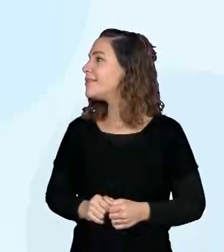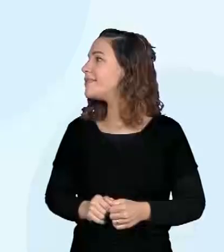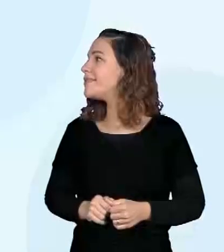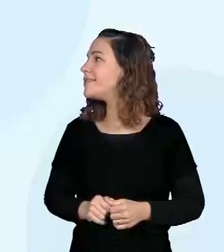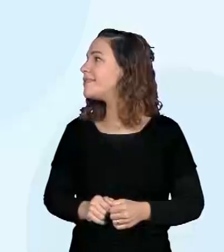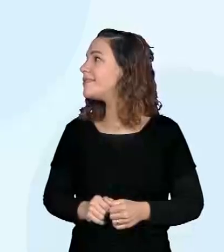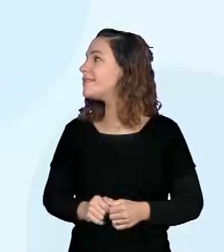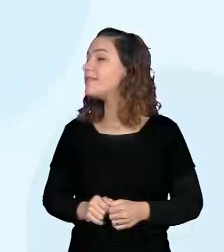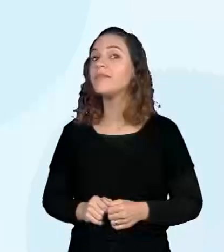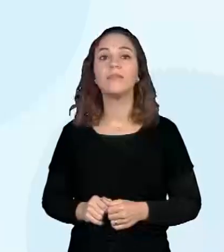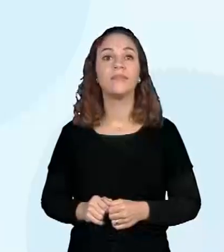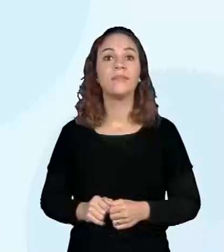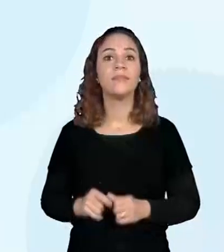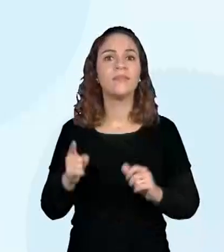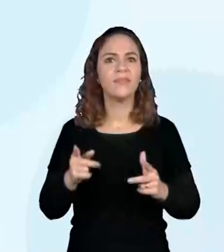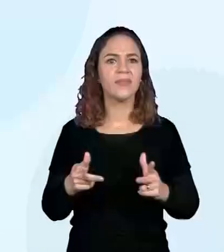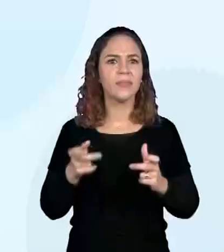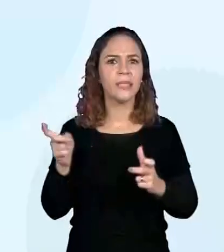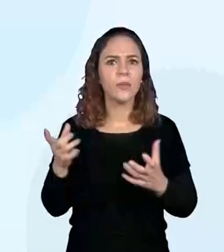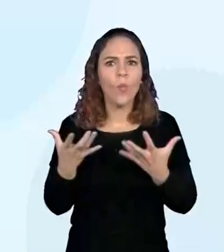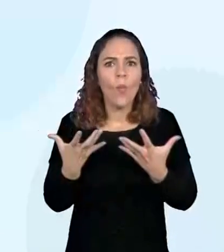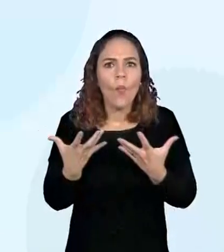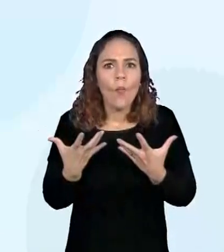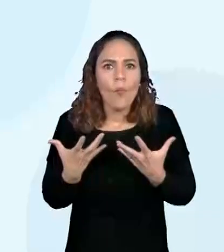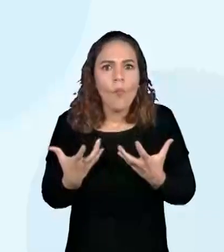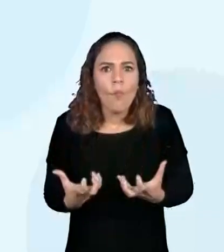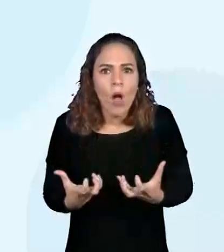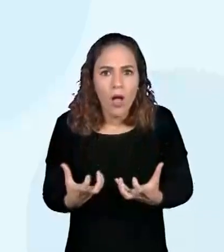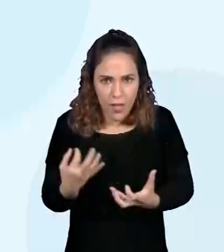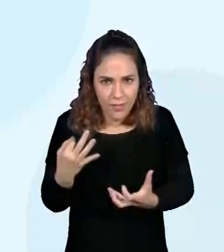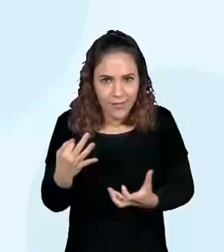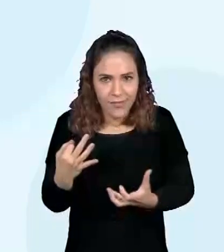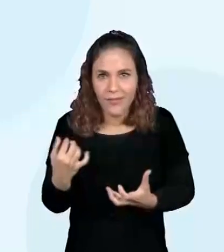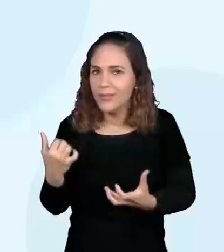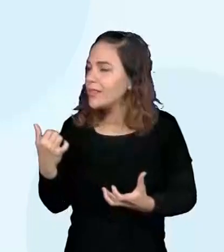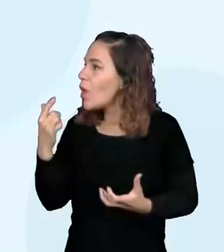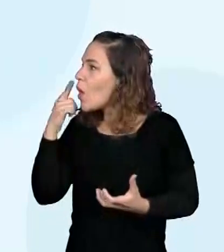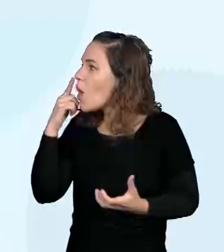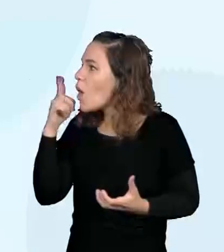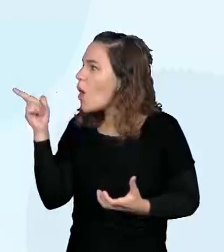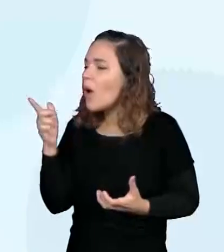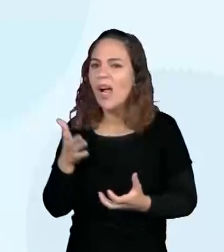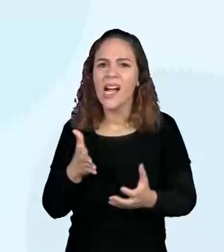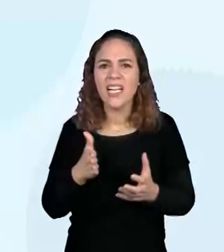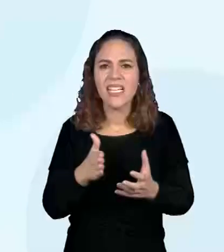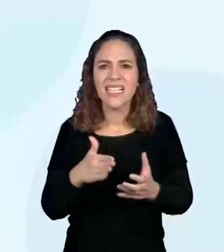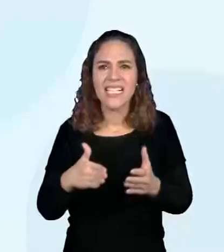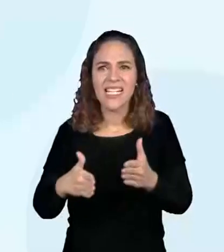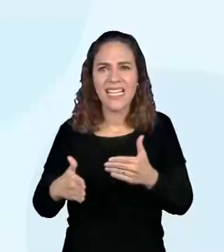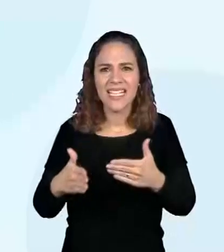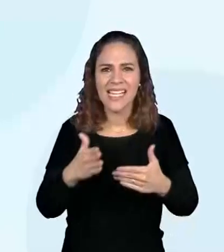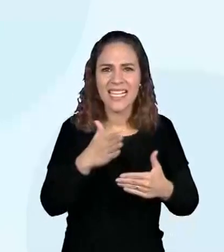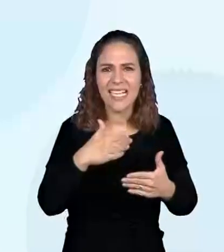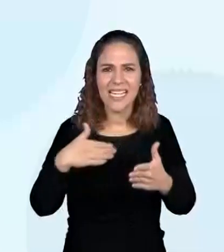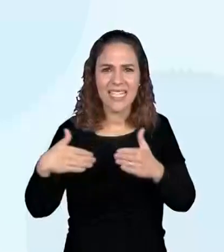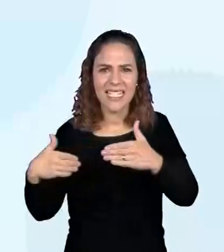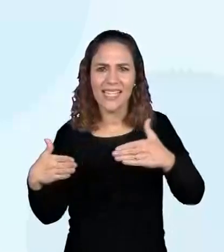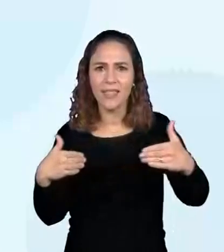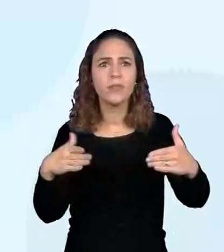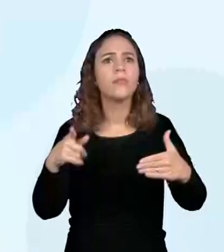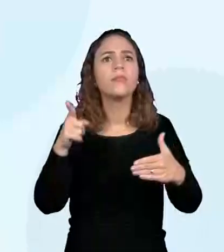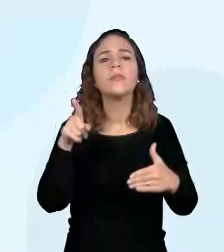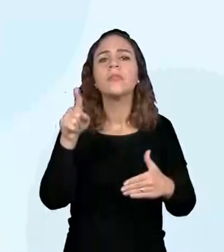A gente consegue perceber que é uma terra mais seca, não é verdade? E a gente consegue perceber pouca presença de